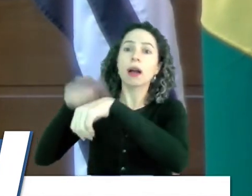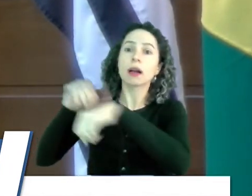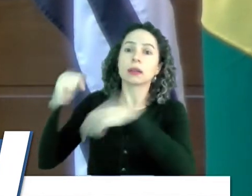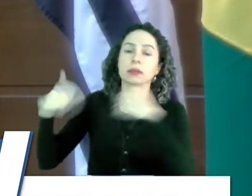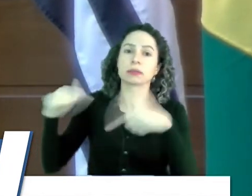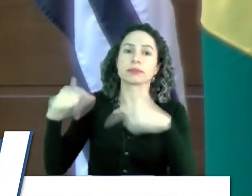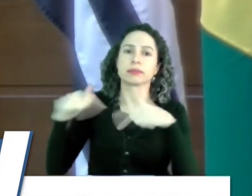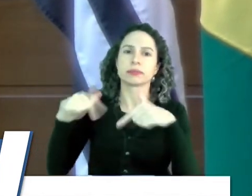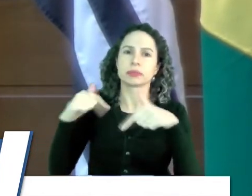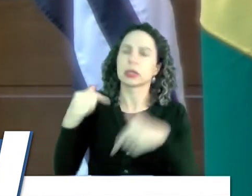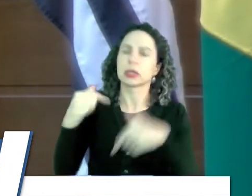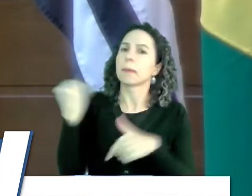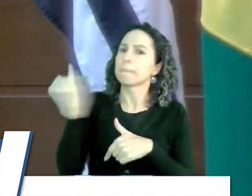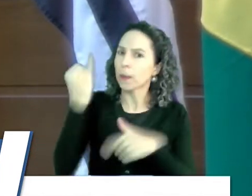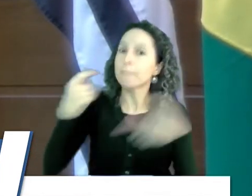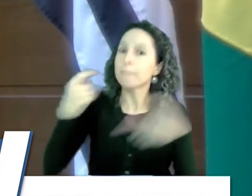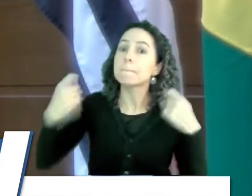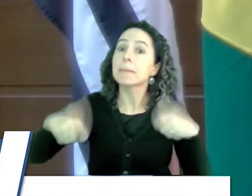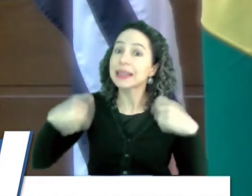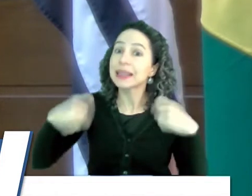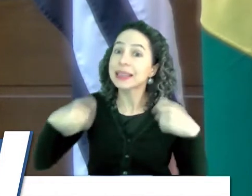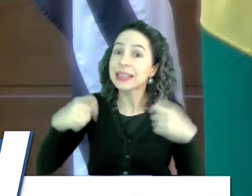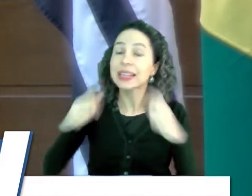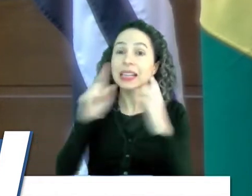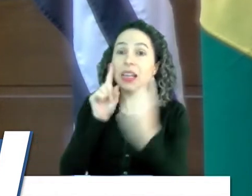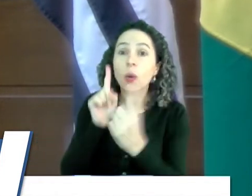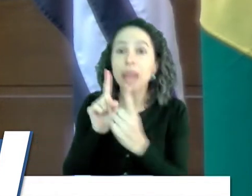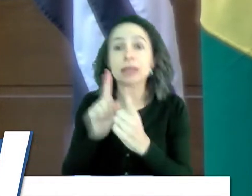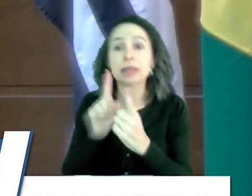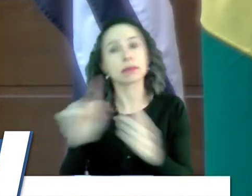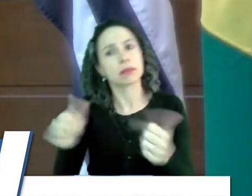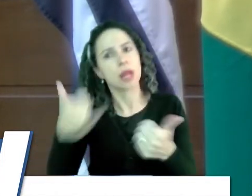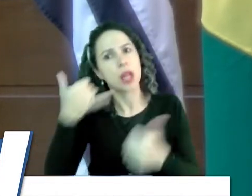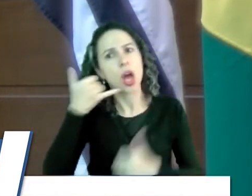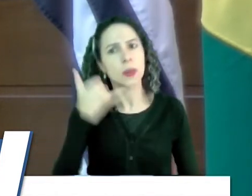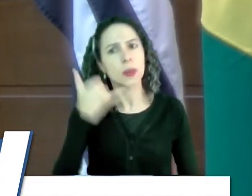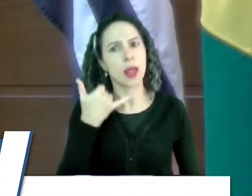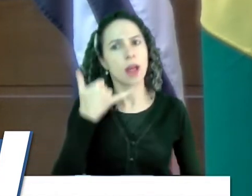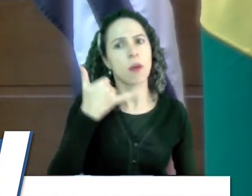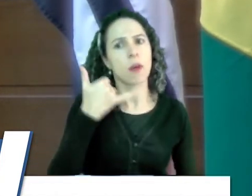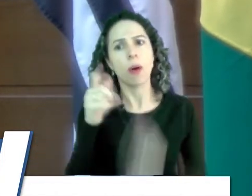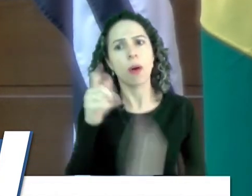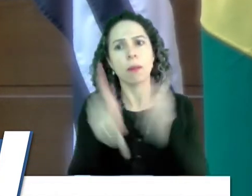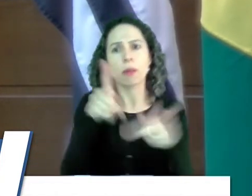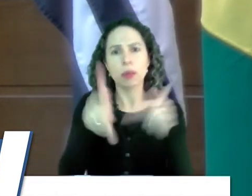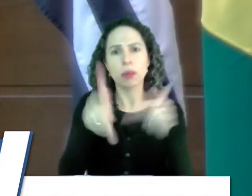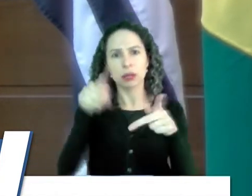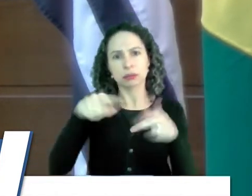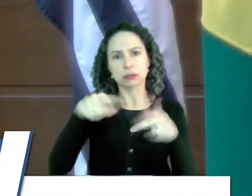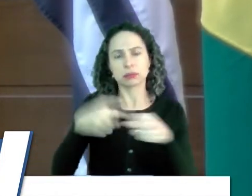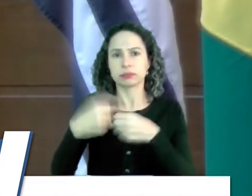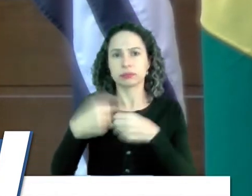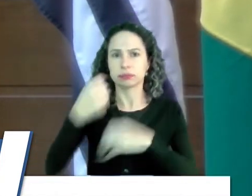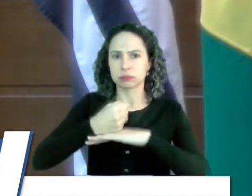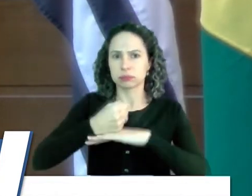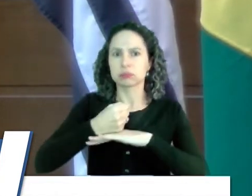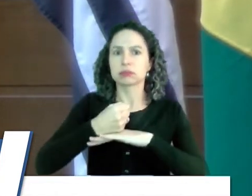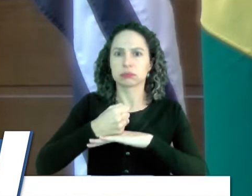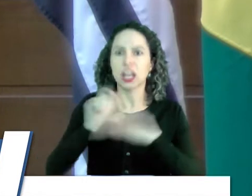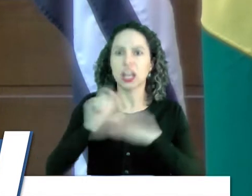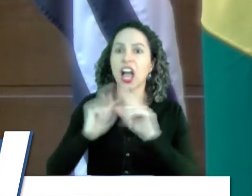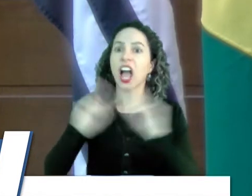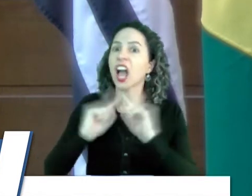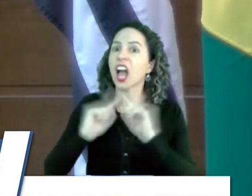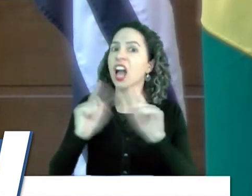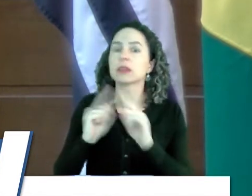eu acho que precisa de dar um atendimento melhor para a população da nossa cidade franca, porque a reclamação está, Deus de